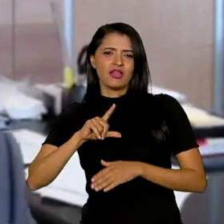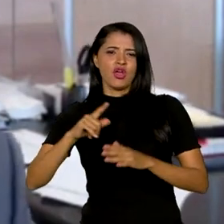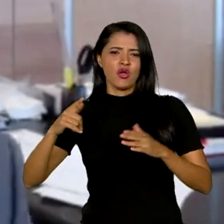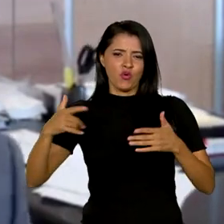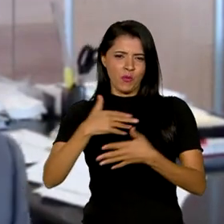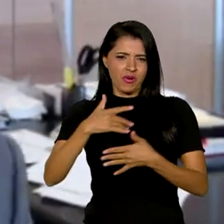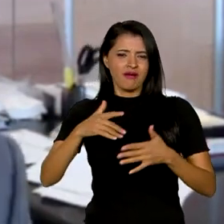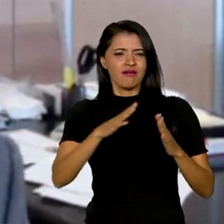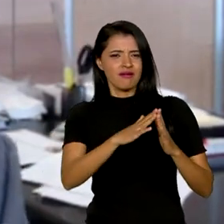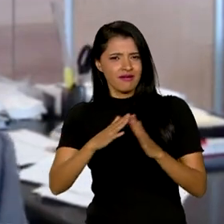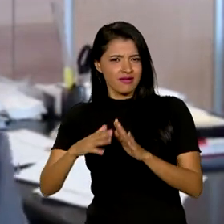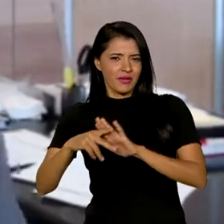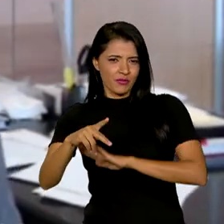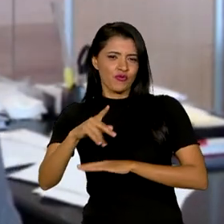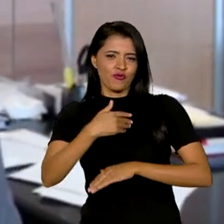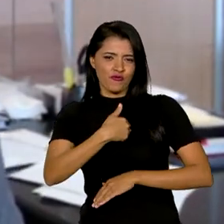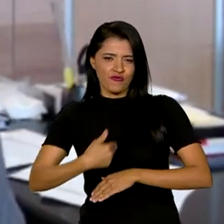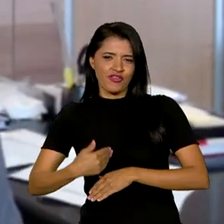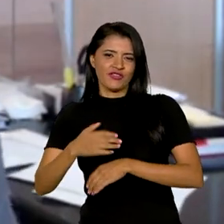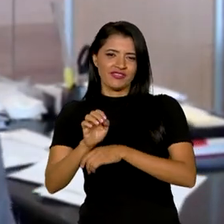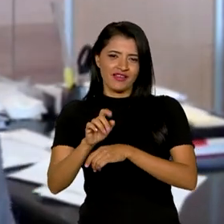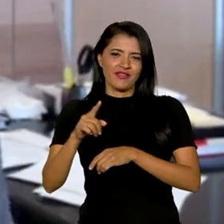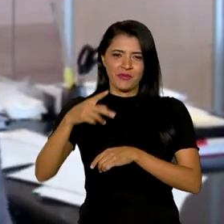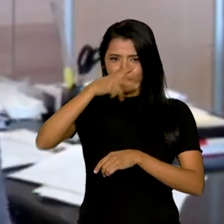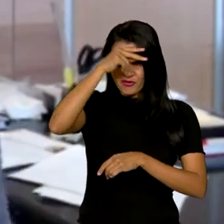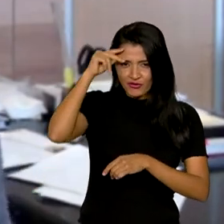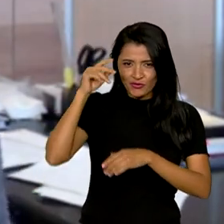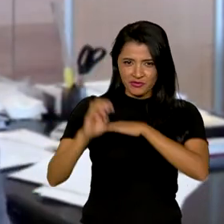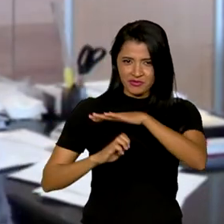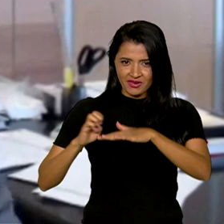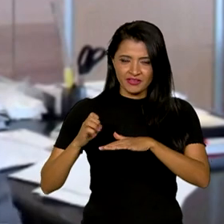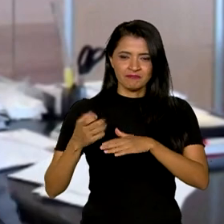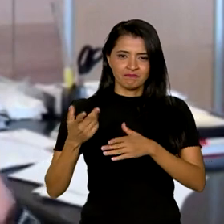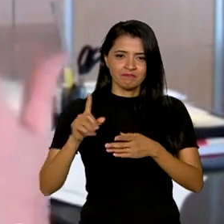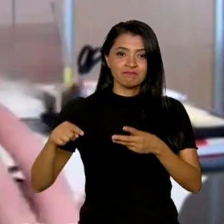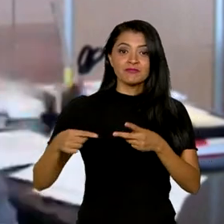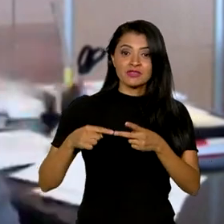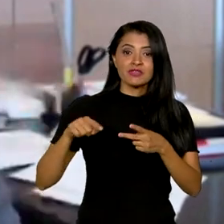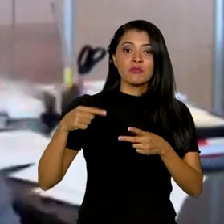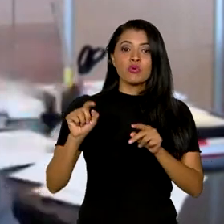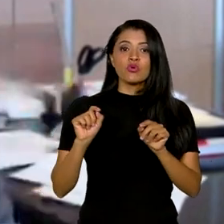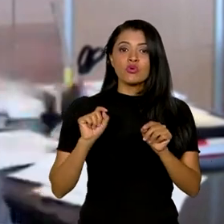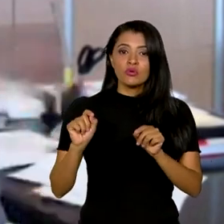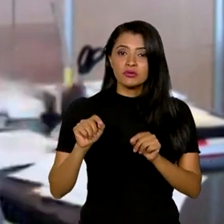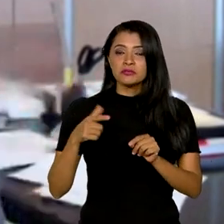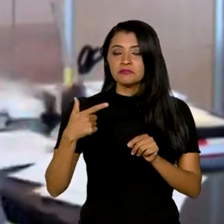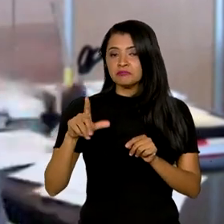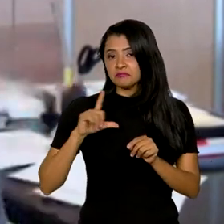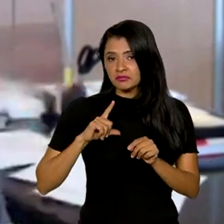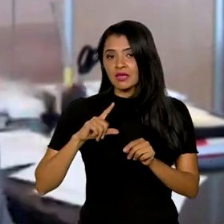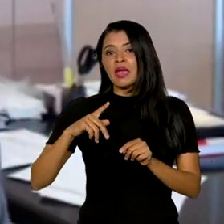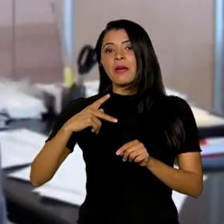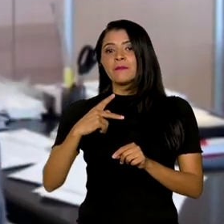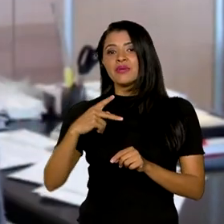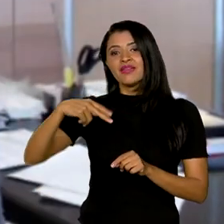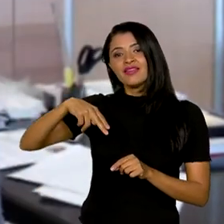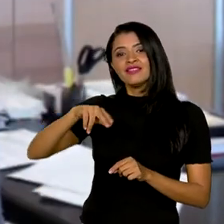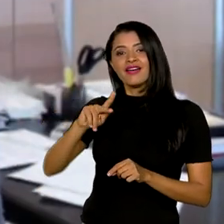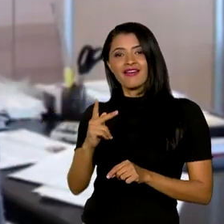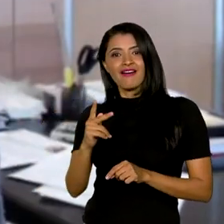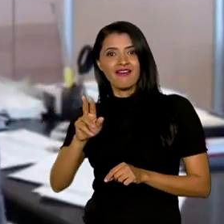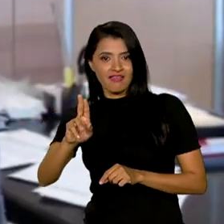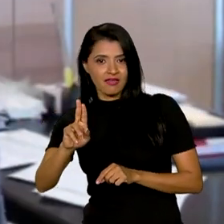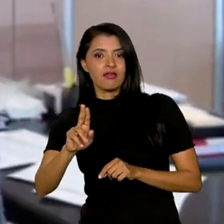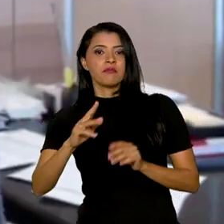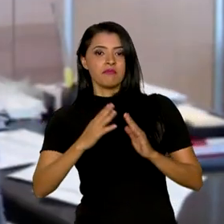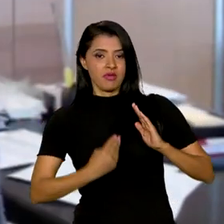que atende os governos de estado, as prefeituras e as empresas. Depois nós vamos passar para o PNHR, que é o Minha Casa Minha